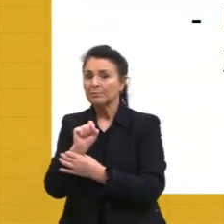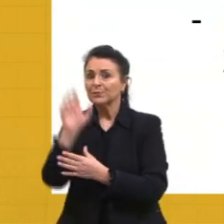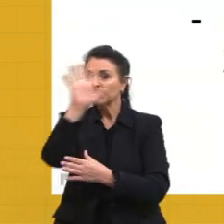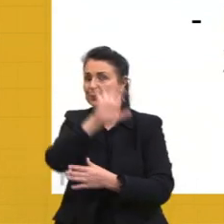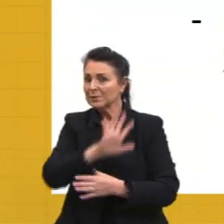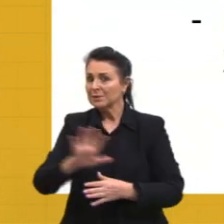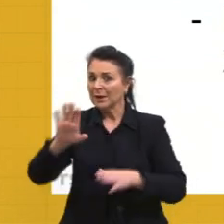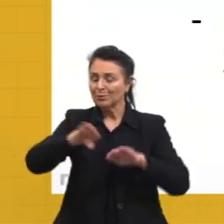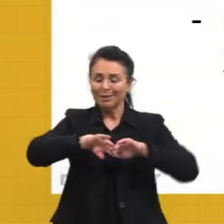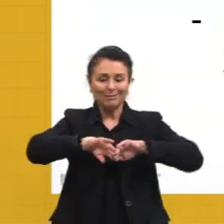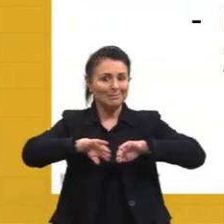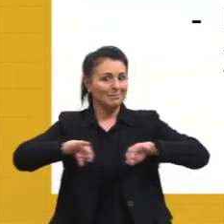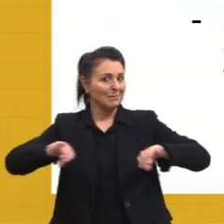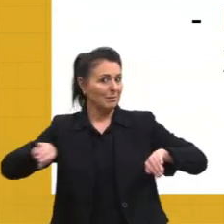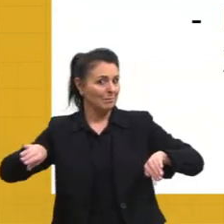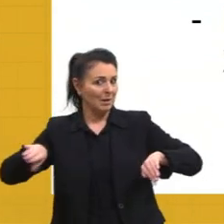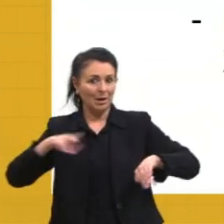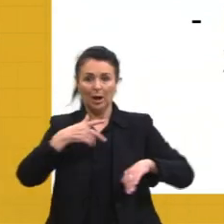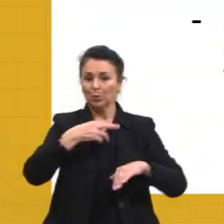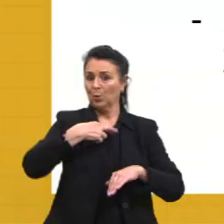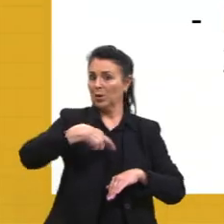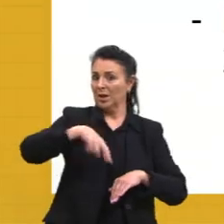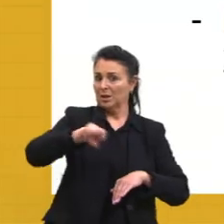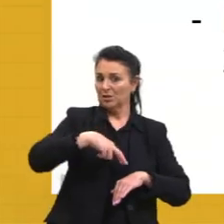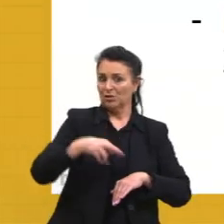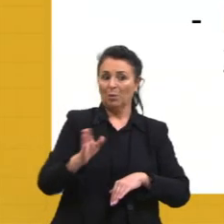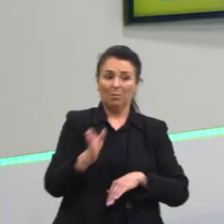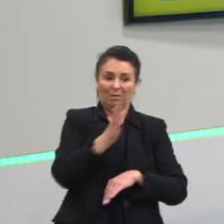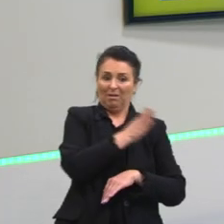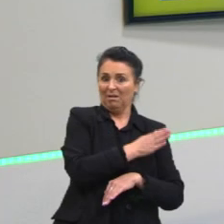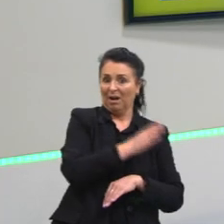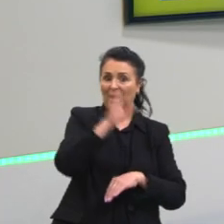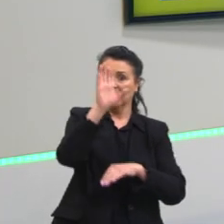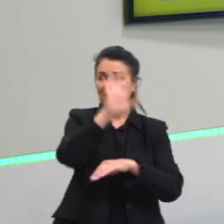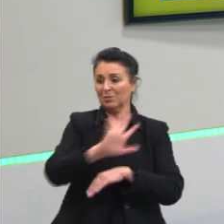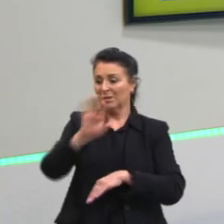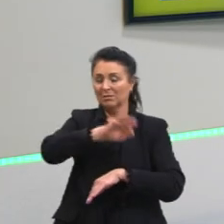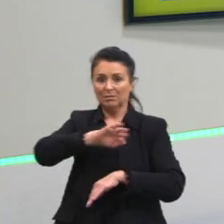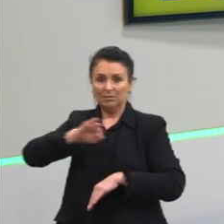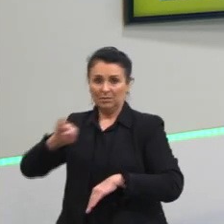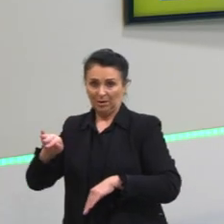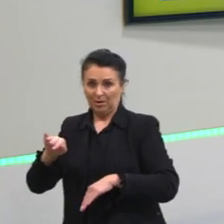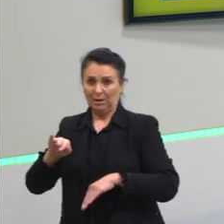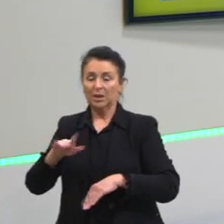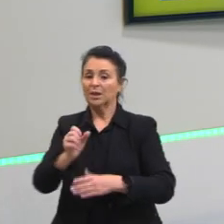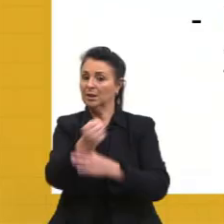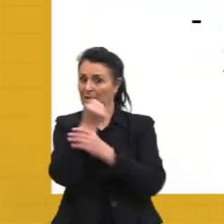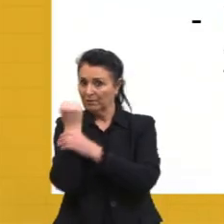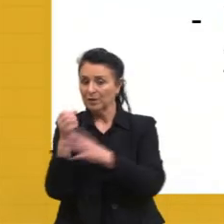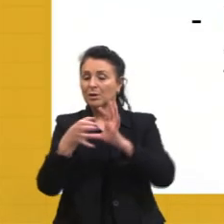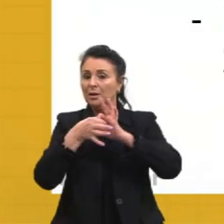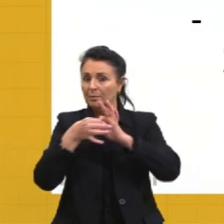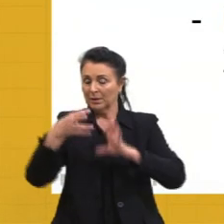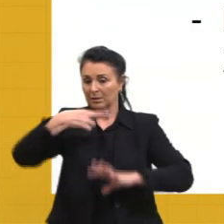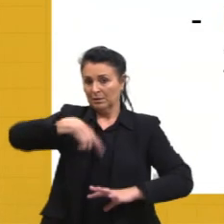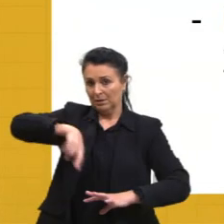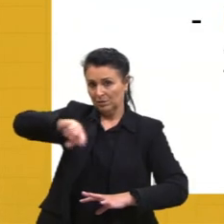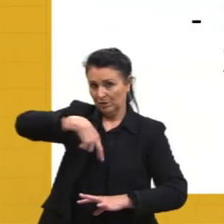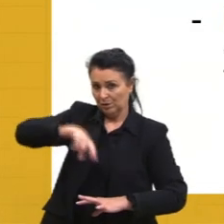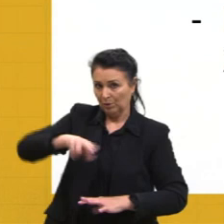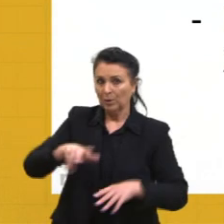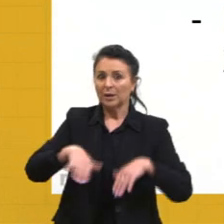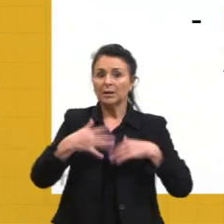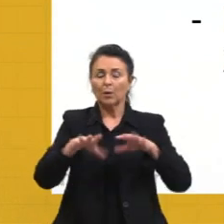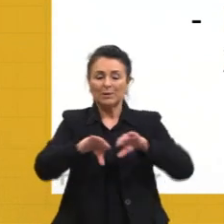separado da religião e que ele defenda a liberdade religiosa de todos. A ruptura com o absolutismo, esses Estados